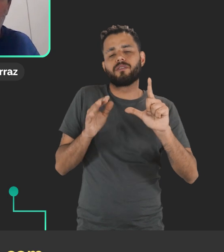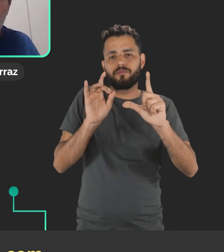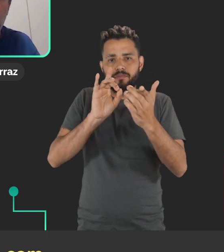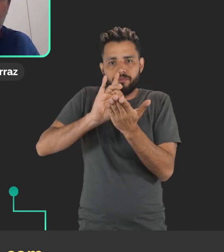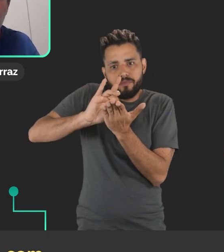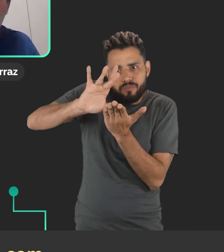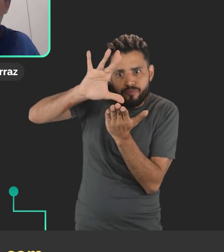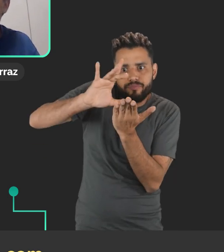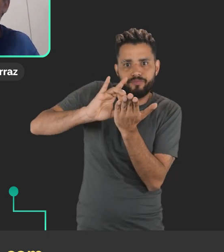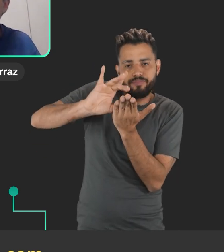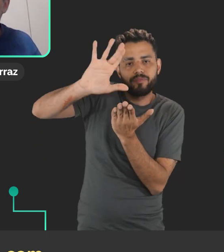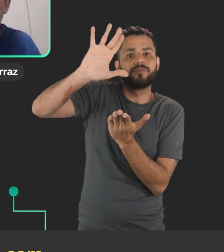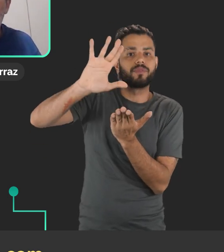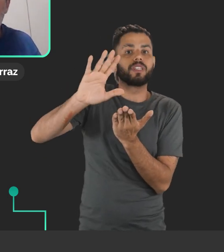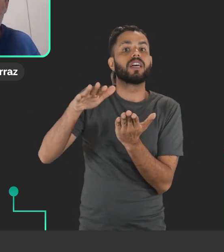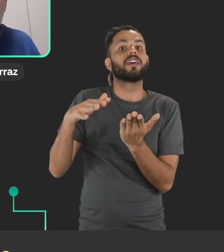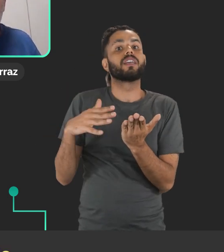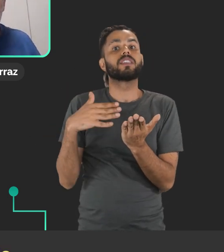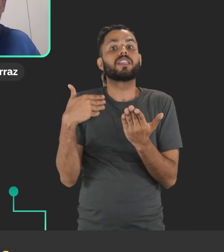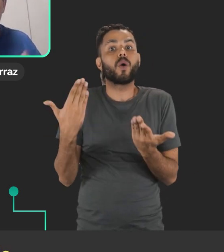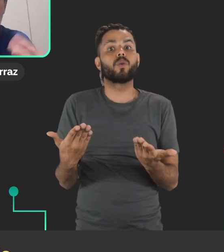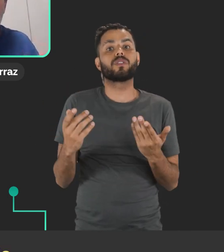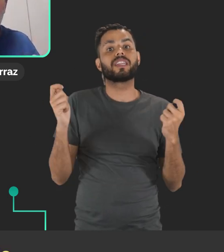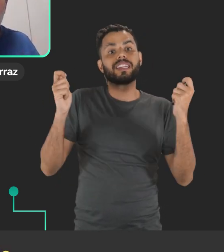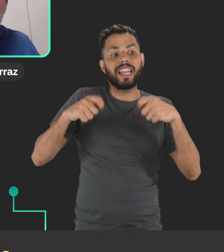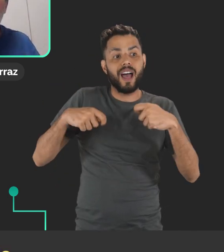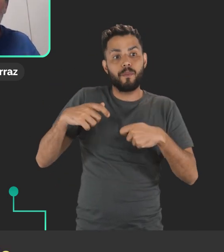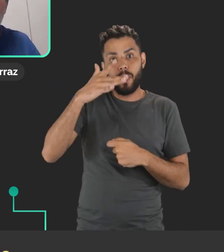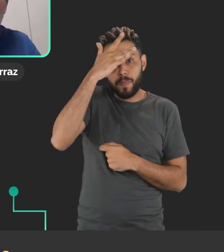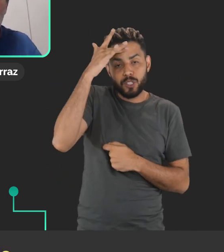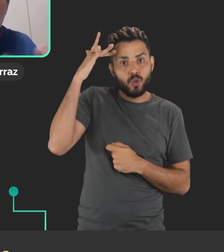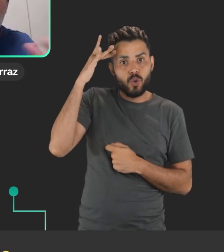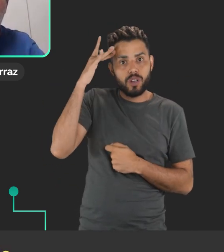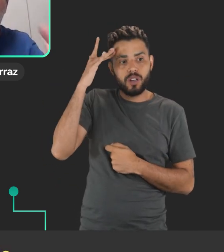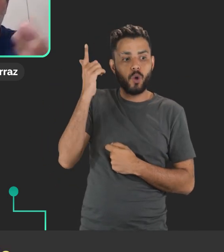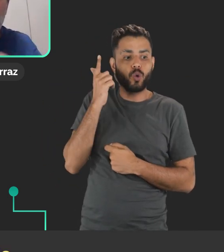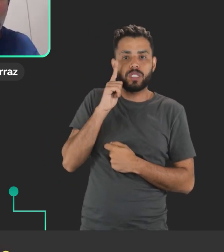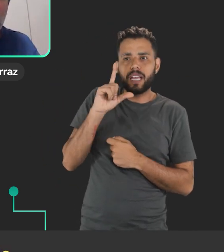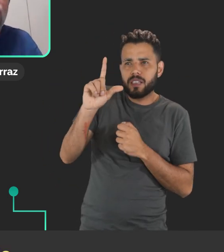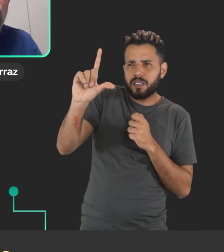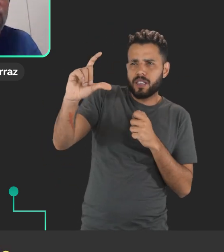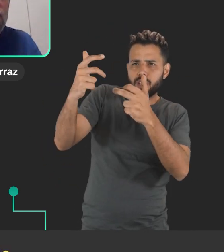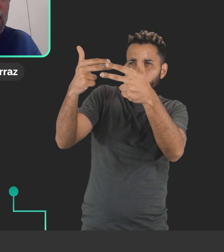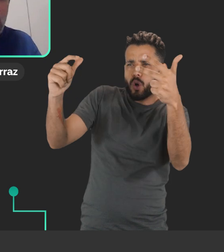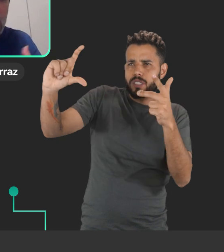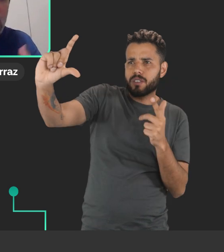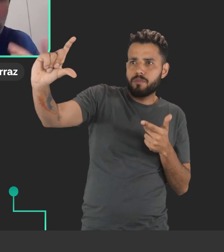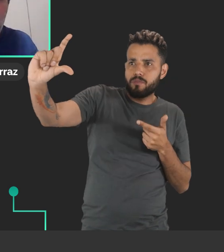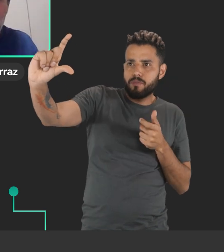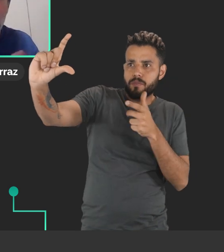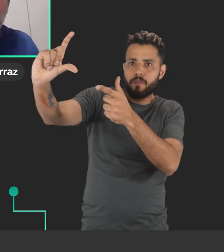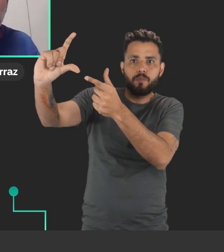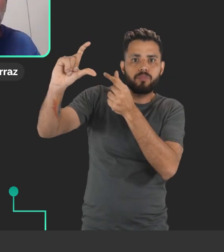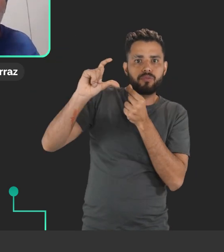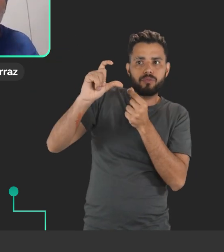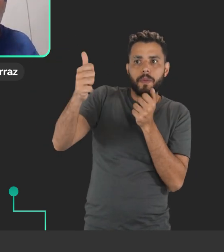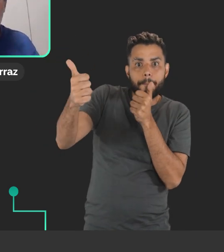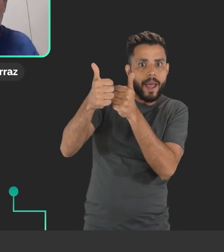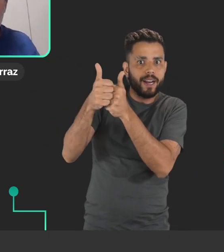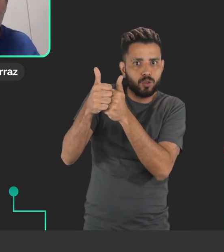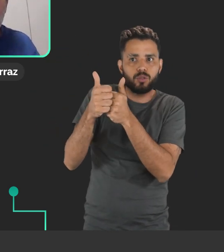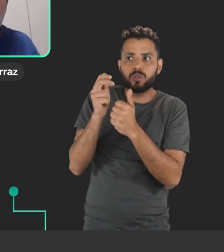com esse movimento de pinça, né, nos smartphones, mas a gente permitir que o usuário possa aproximar as coisas dele para que ele consiga enxergar